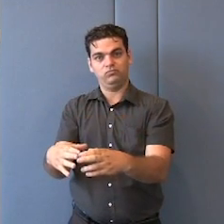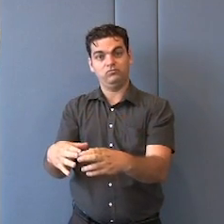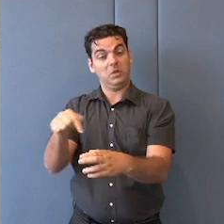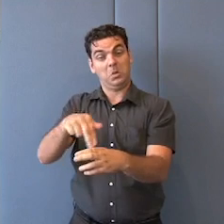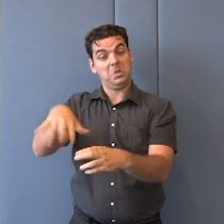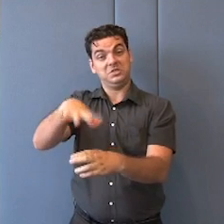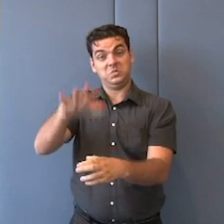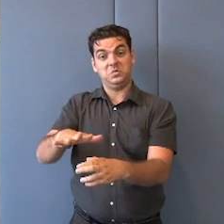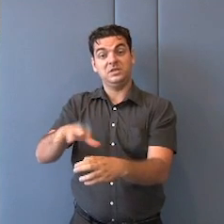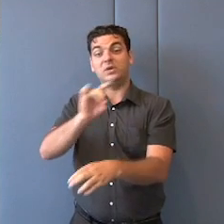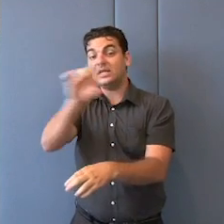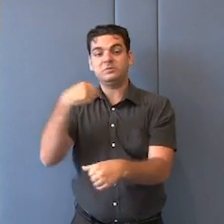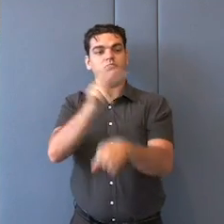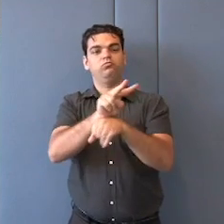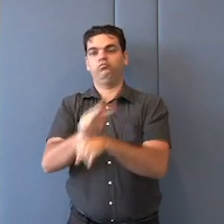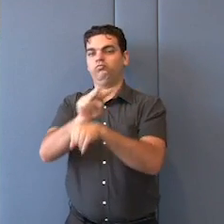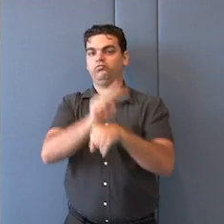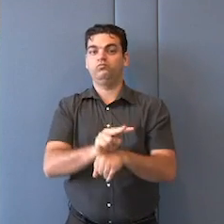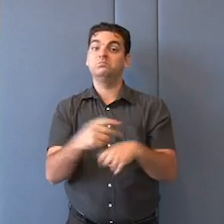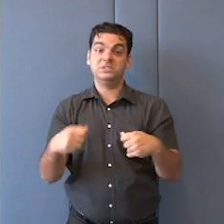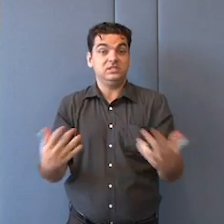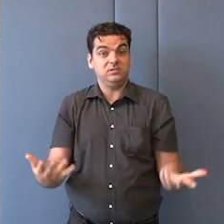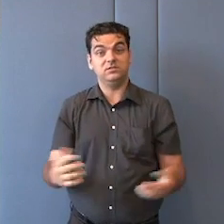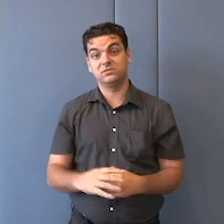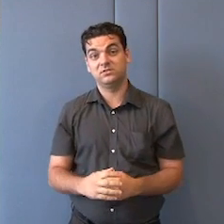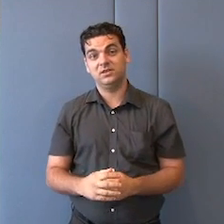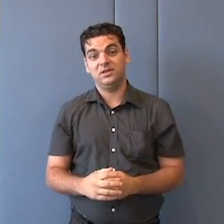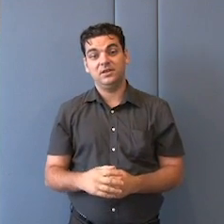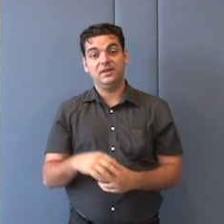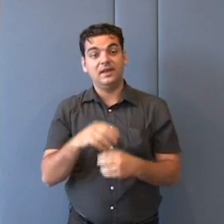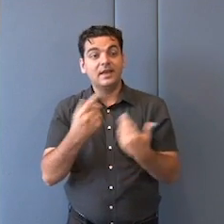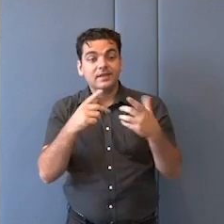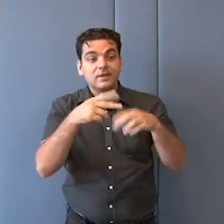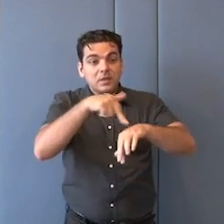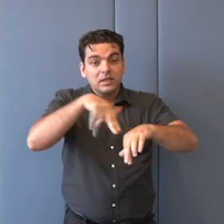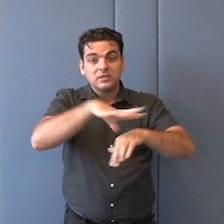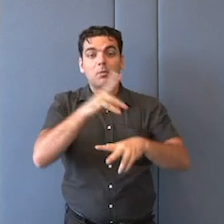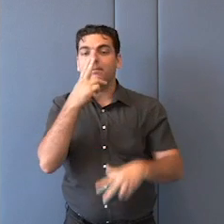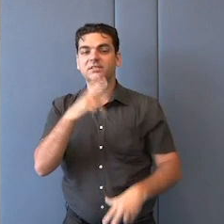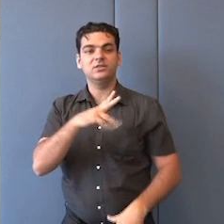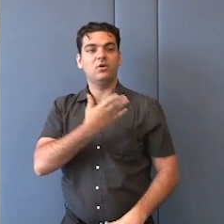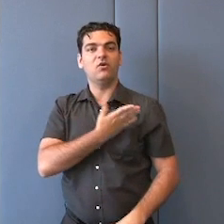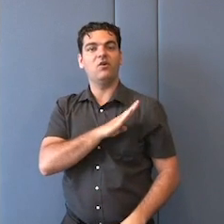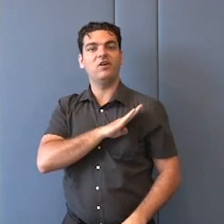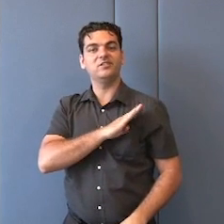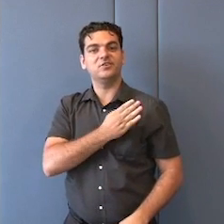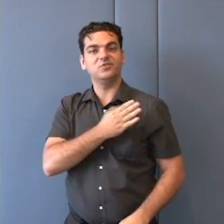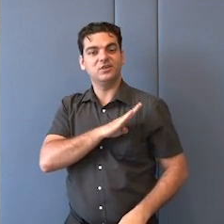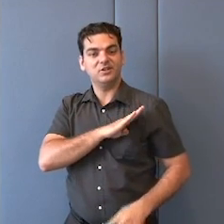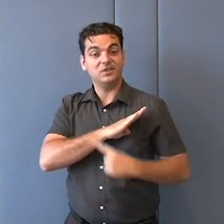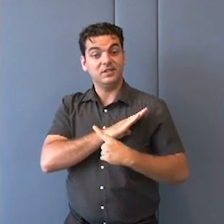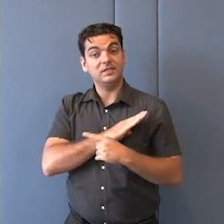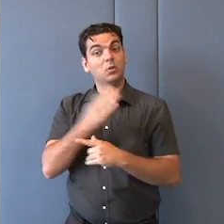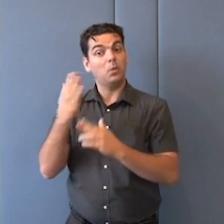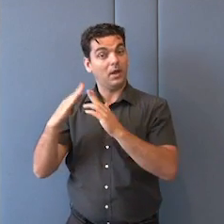É uma defesa da nação, e é interessante ver essa defesa da nação, assim, no coração, nesse caso, da Igreja